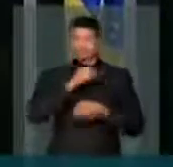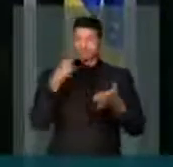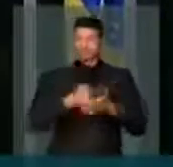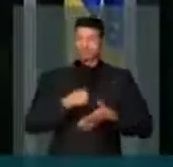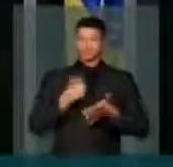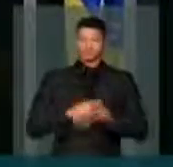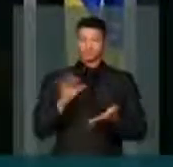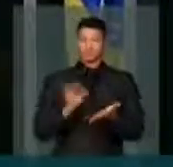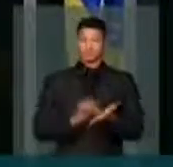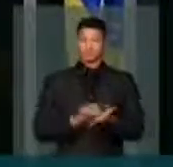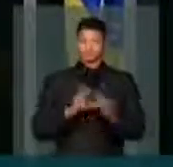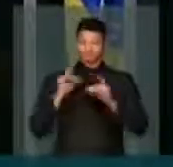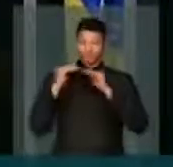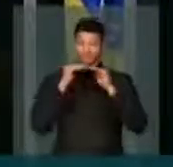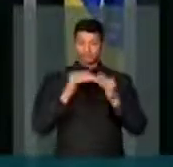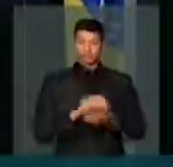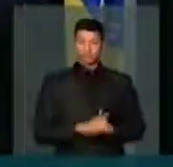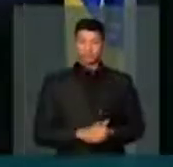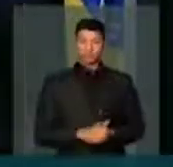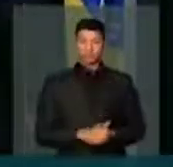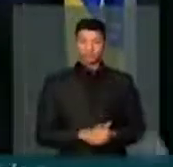enfrenta a verdade e democracia.